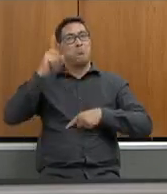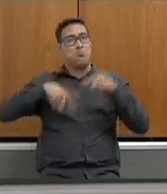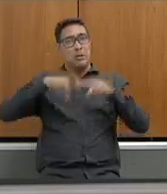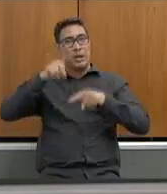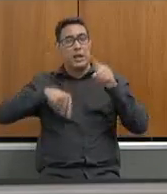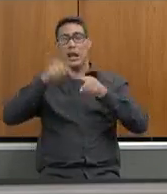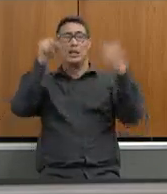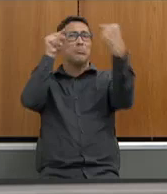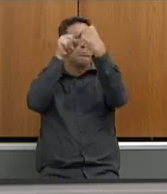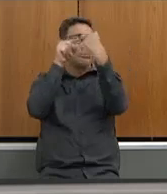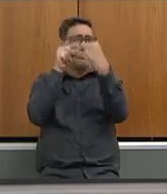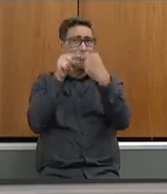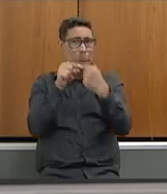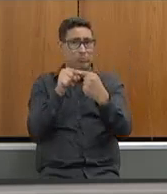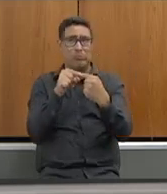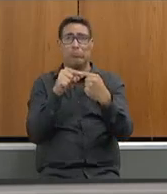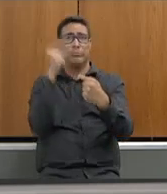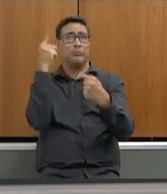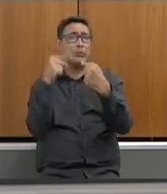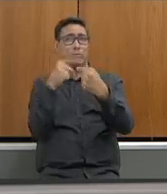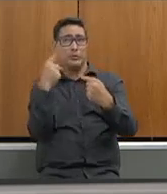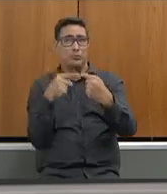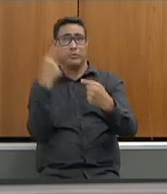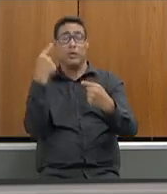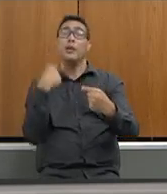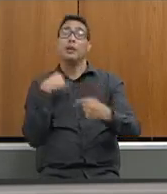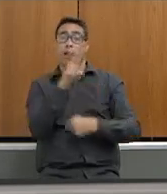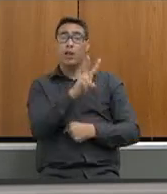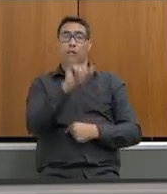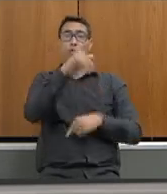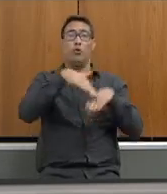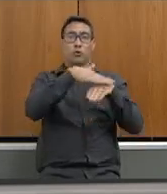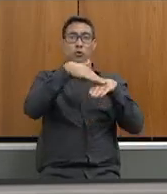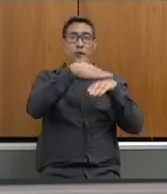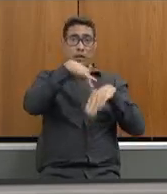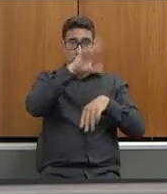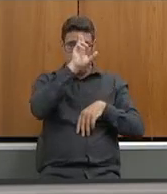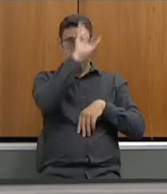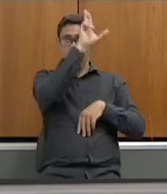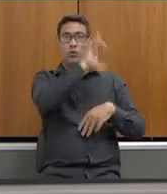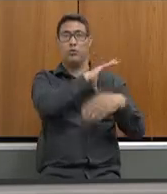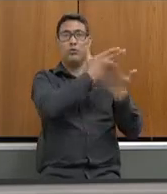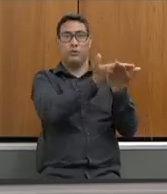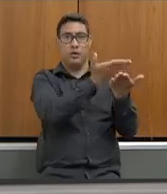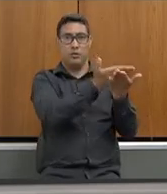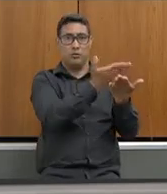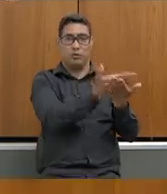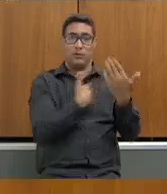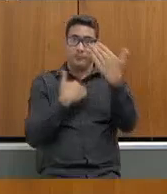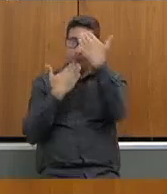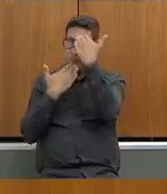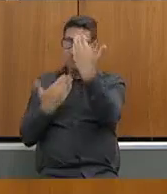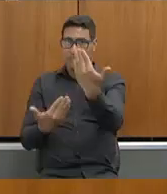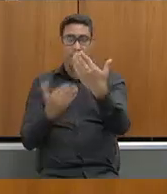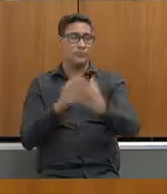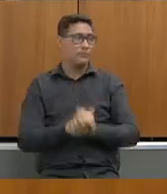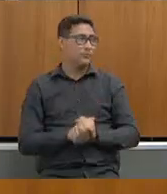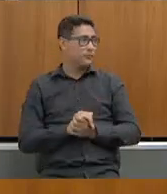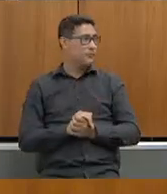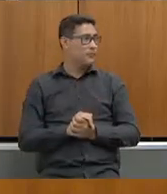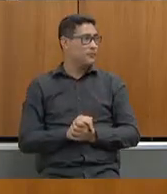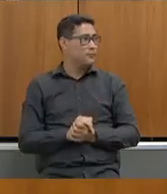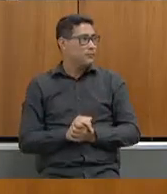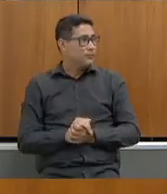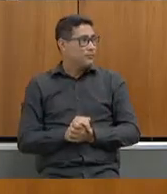não são condizentes porque aí eu vou ter que conversar com o diretor da escola tá bom muito obrigado obrigada